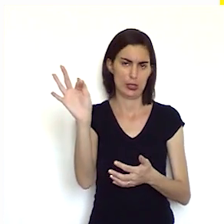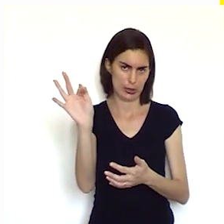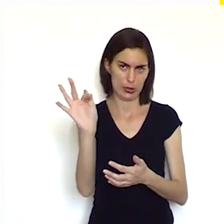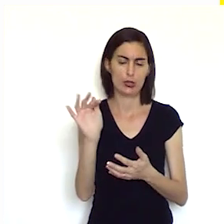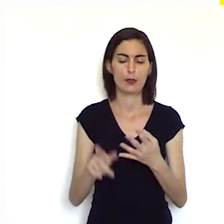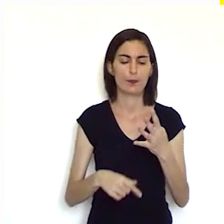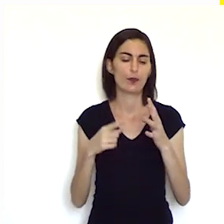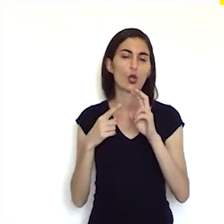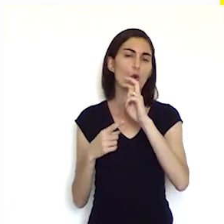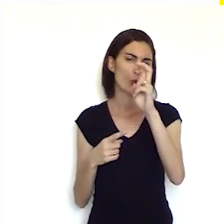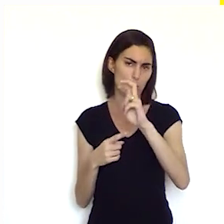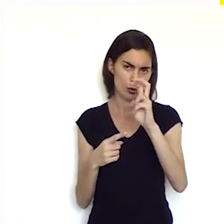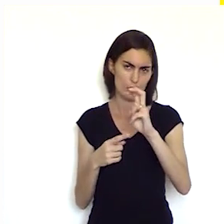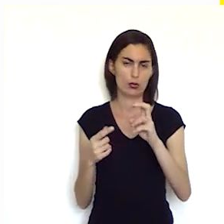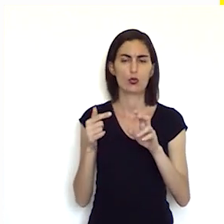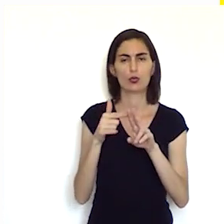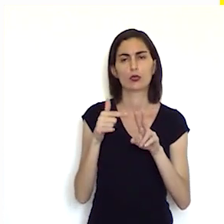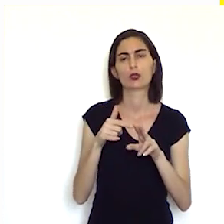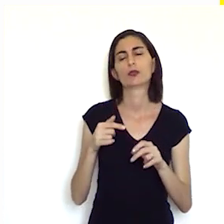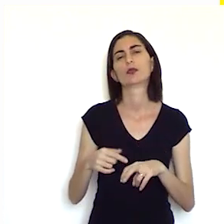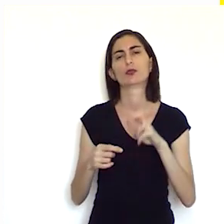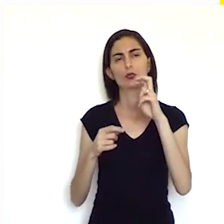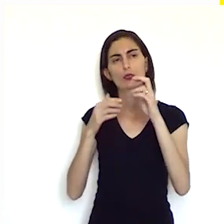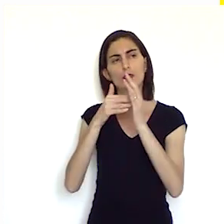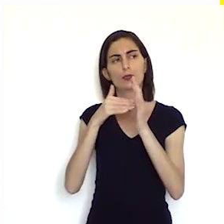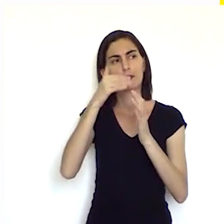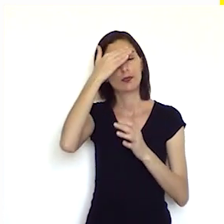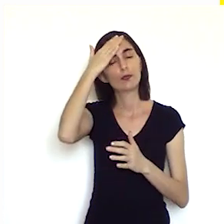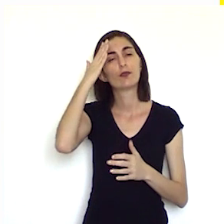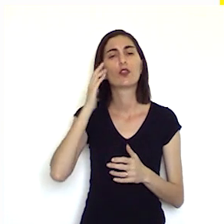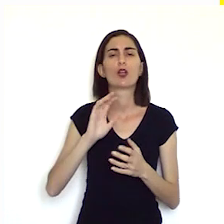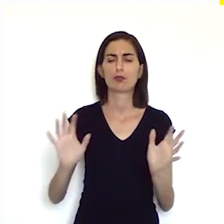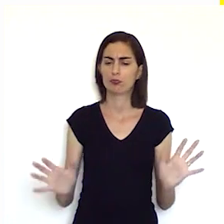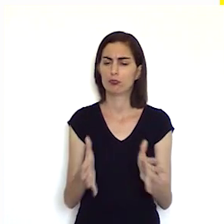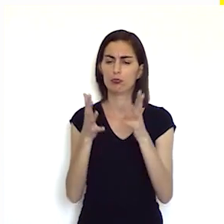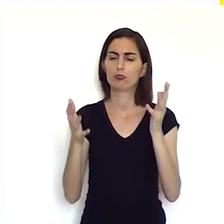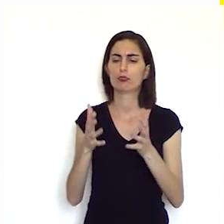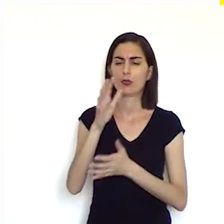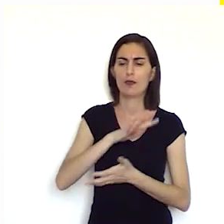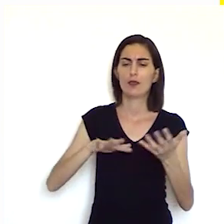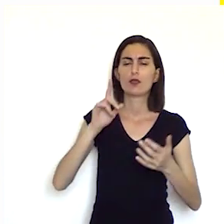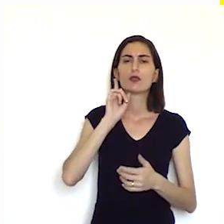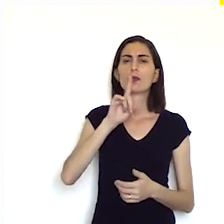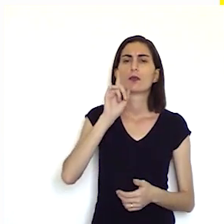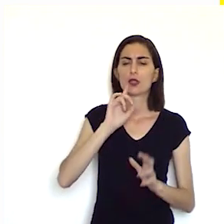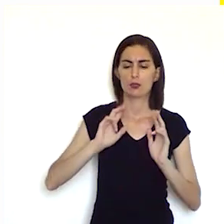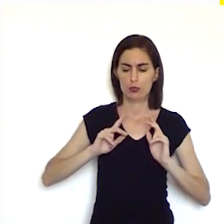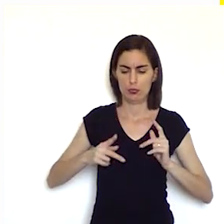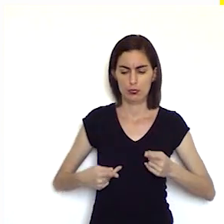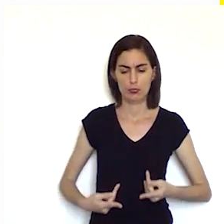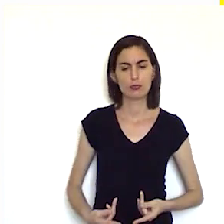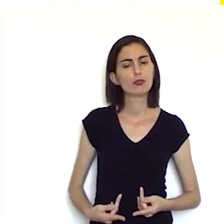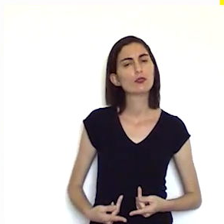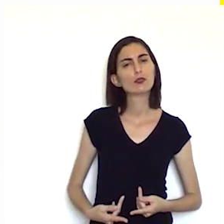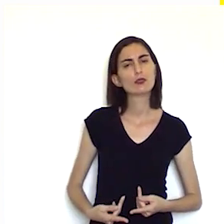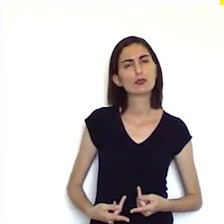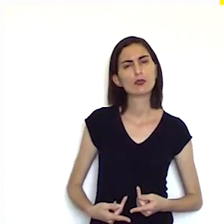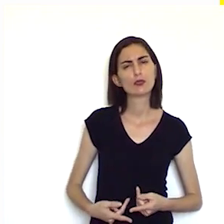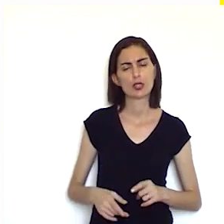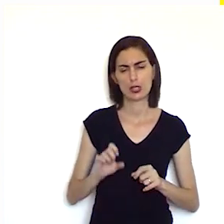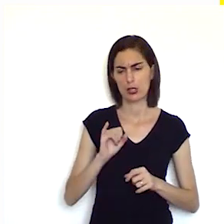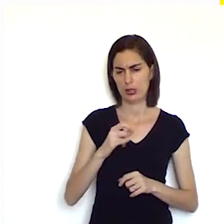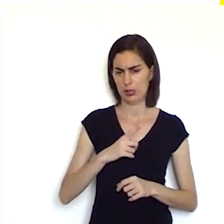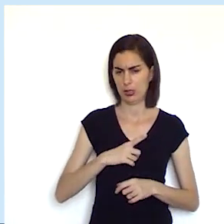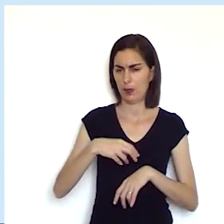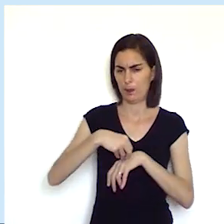questão a quinta uma contribuição da revolução americana para a humanidade eu citei